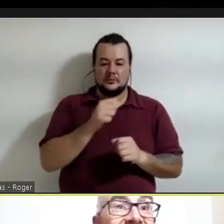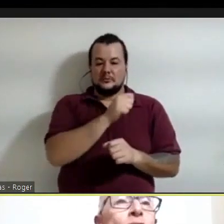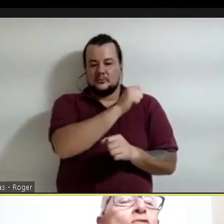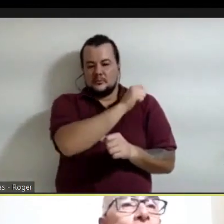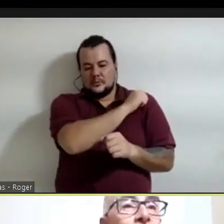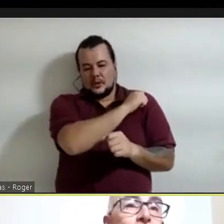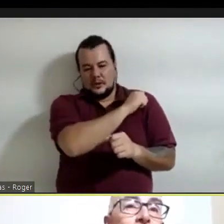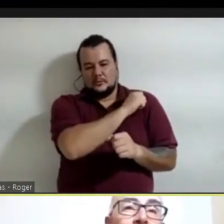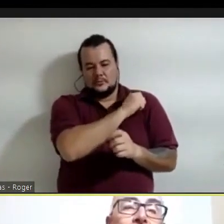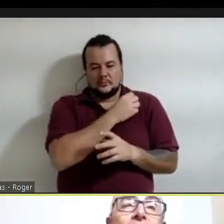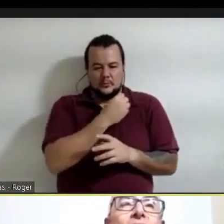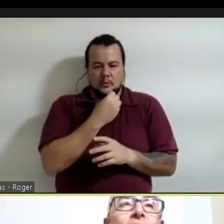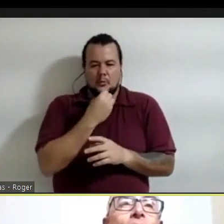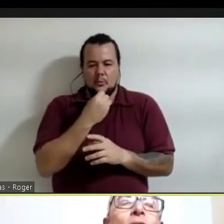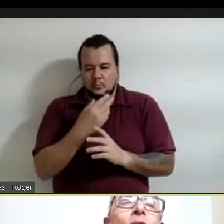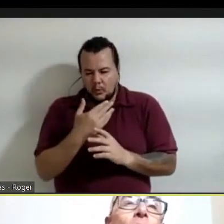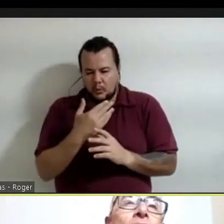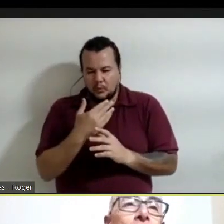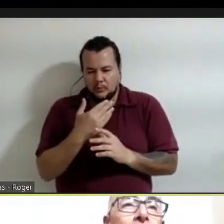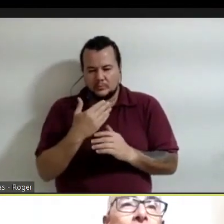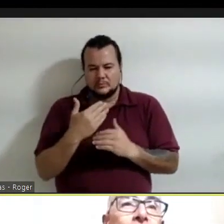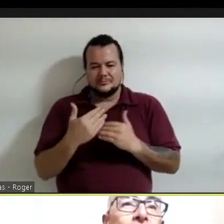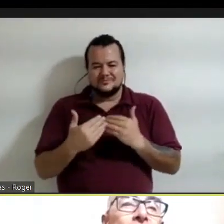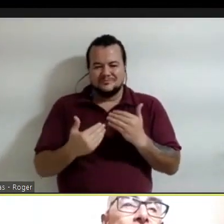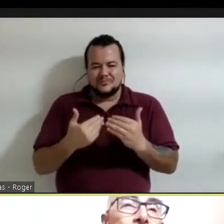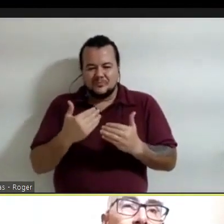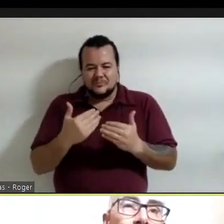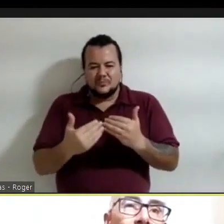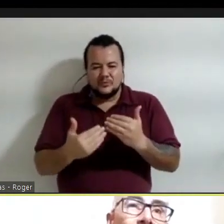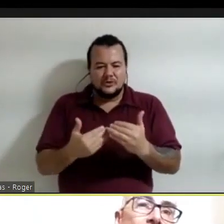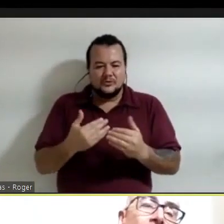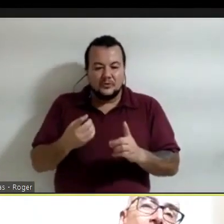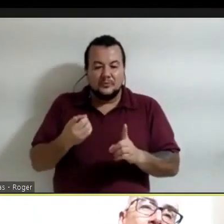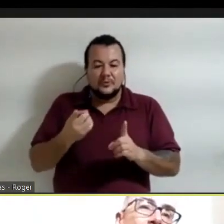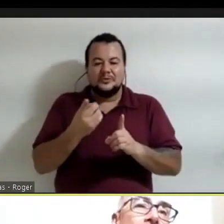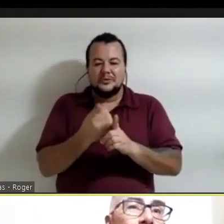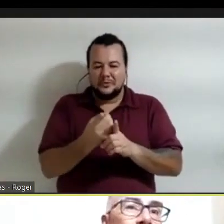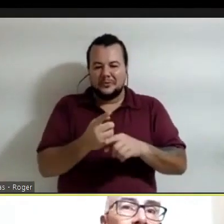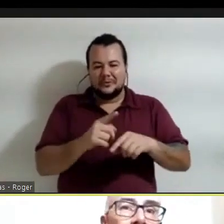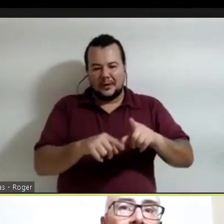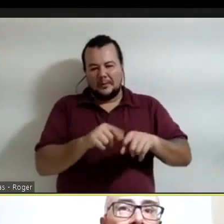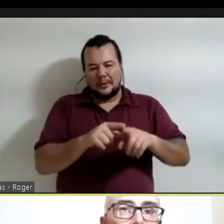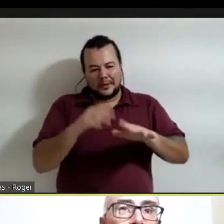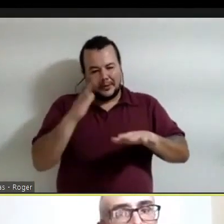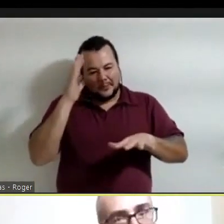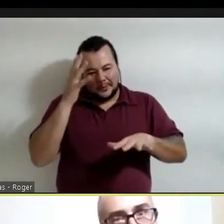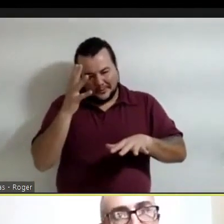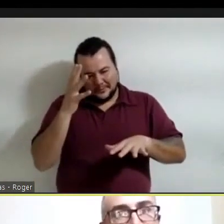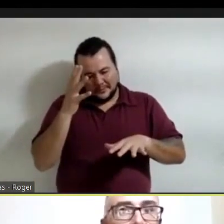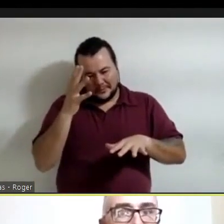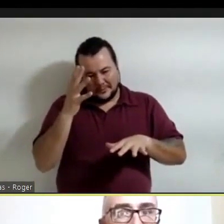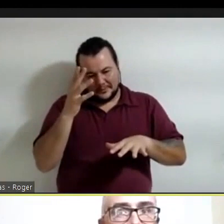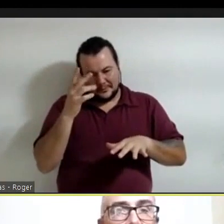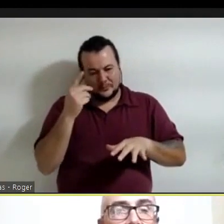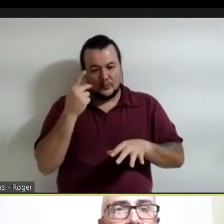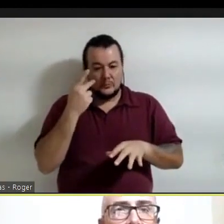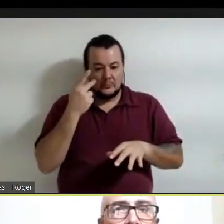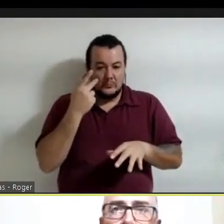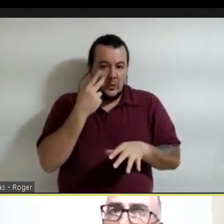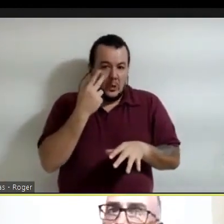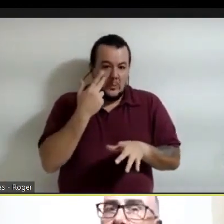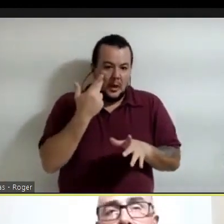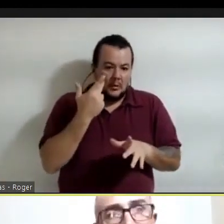ser recursivos, mas normalmente os estudantes não traem no aula do elefante. Isso é responsabilidade nossa.